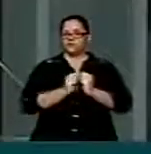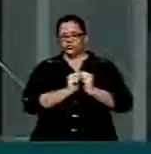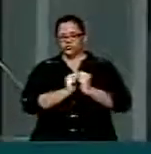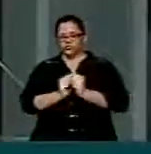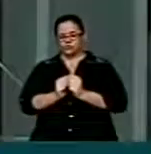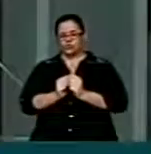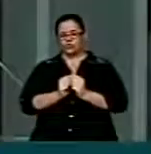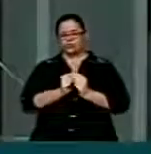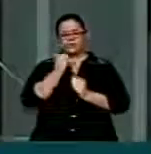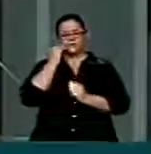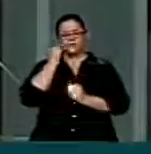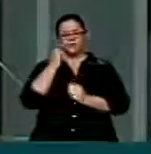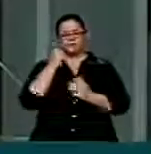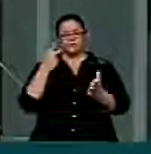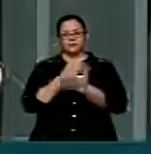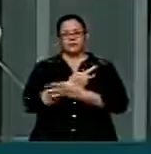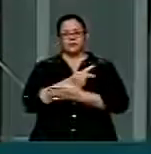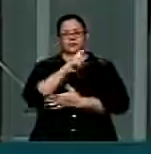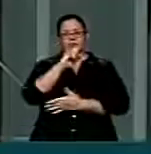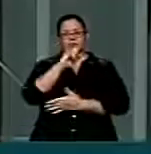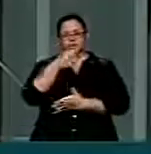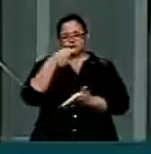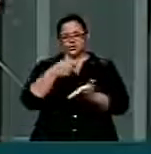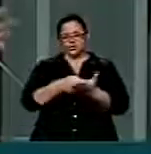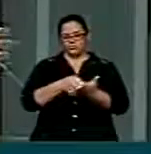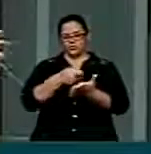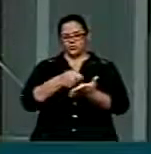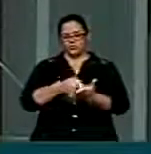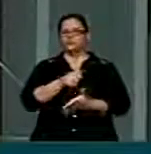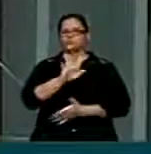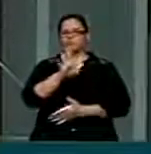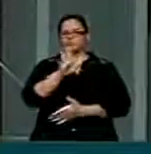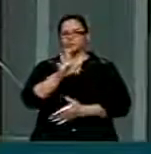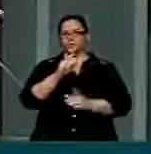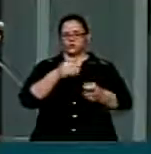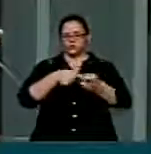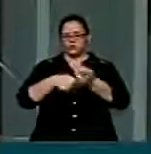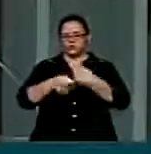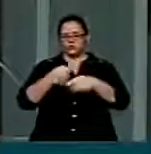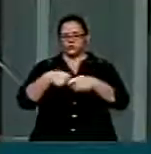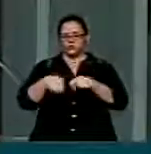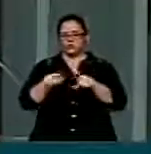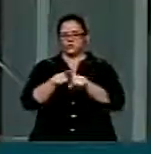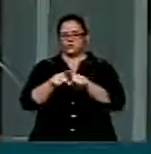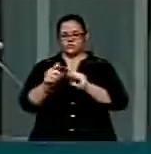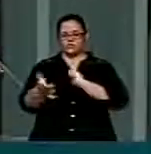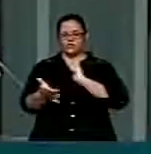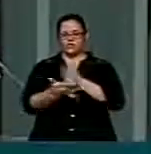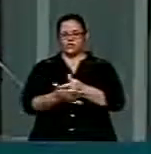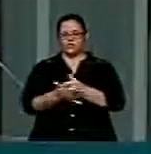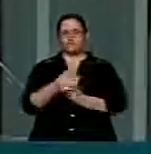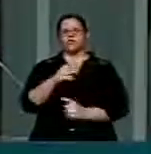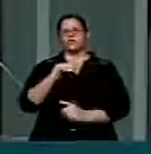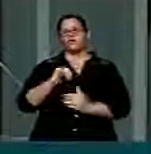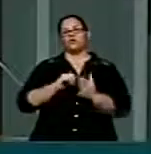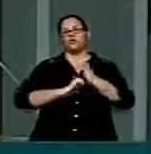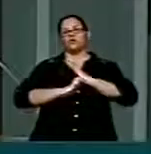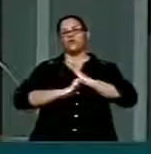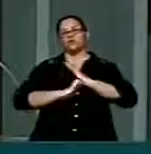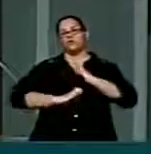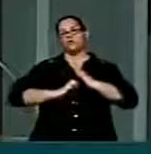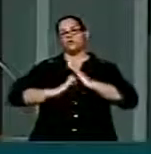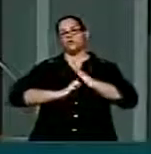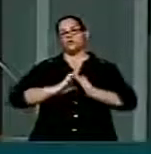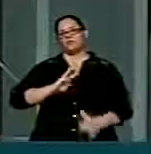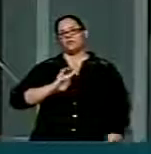processo que culminou com a negociação e com a compra da Webjet pela Gol,